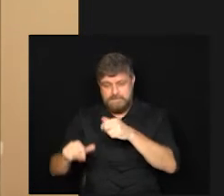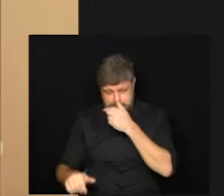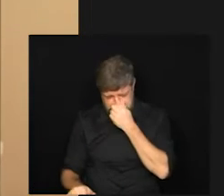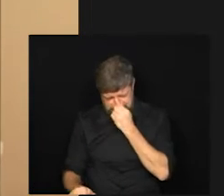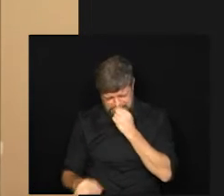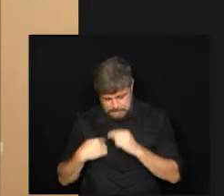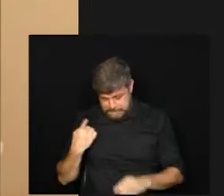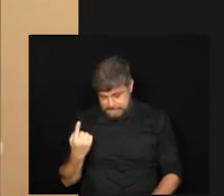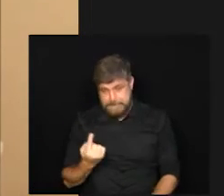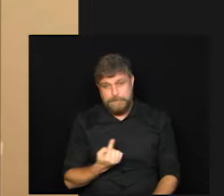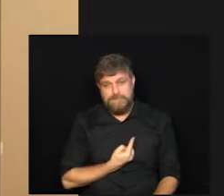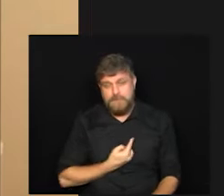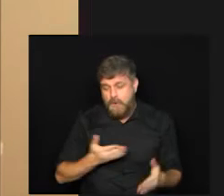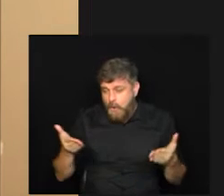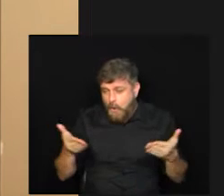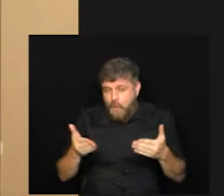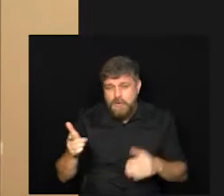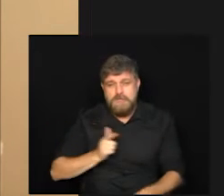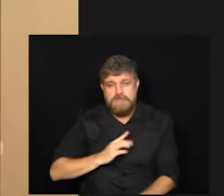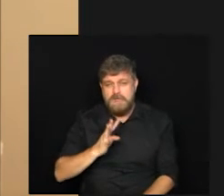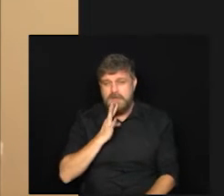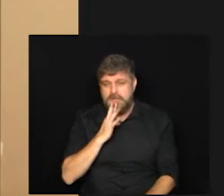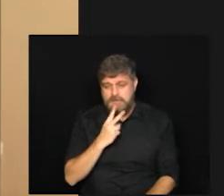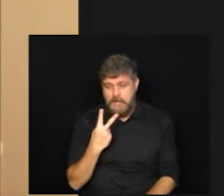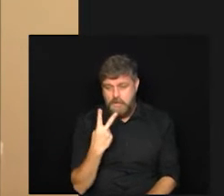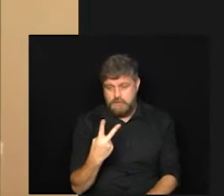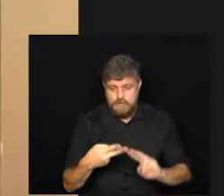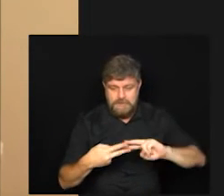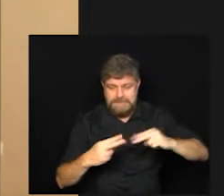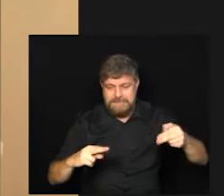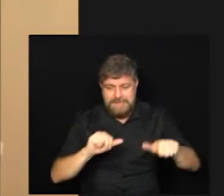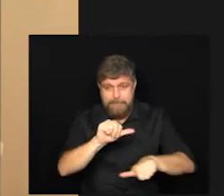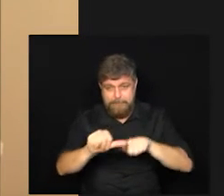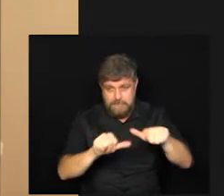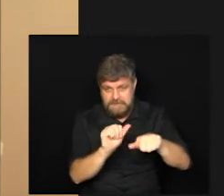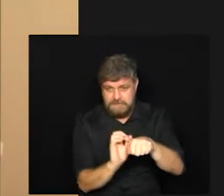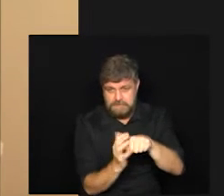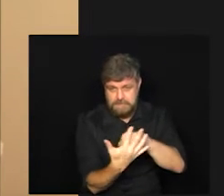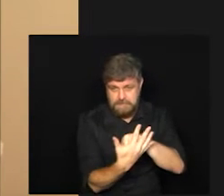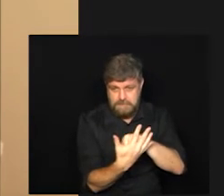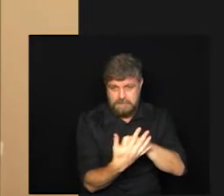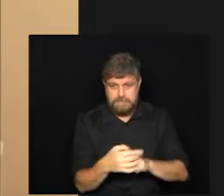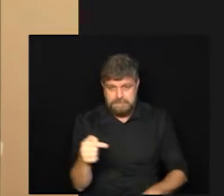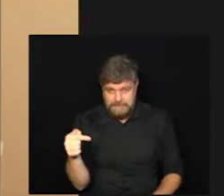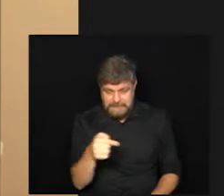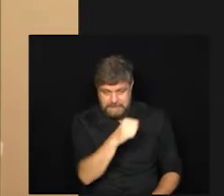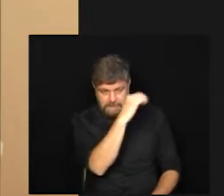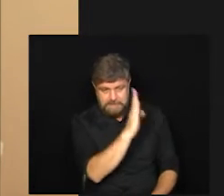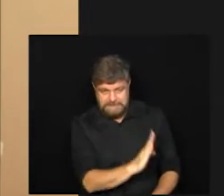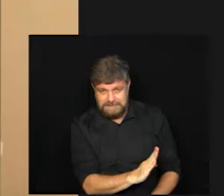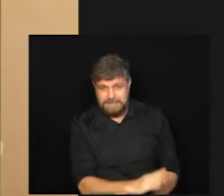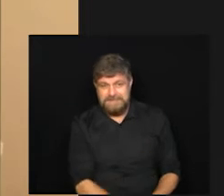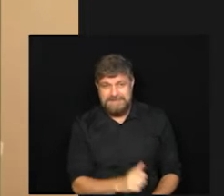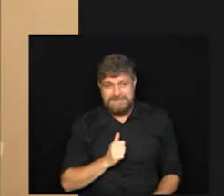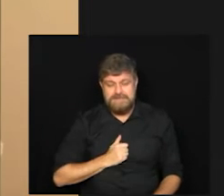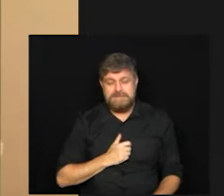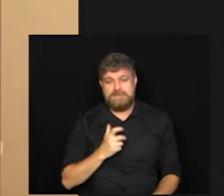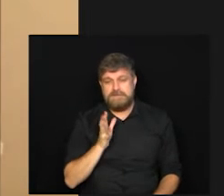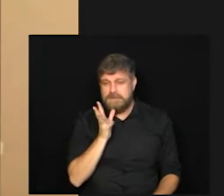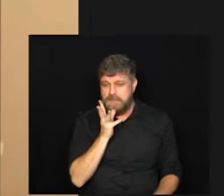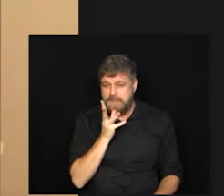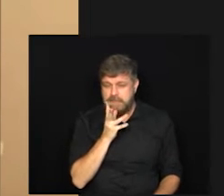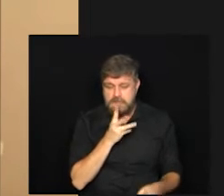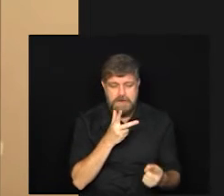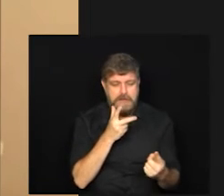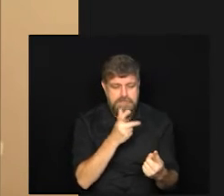a gente hoje nós conhecemos duas mutações que são mais prevalentes aqui mas se essa vacinação demorar